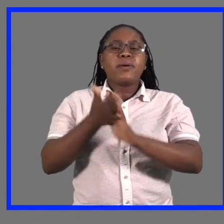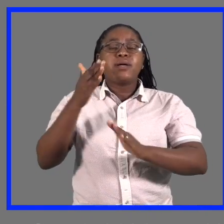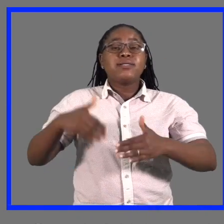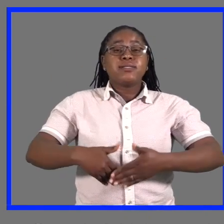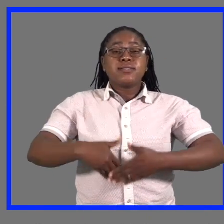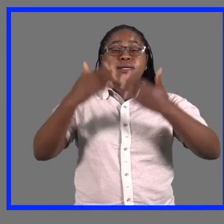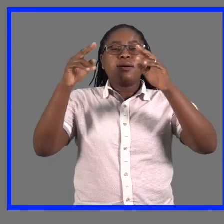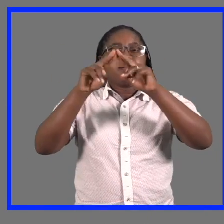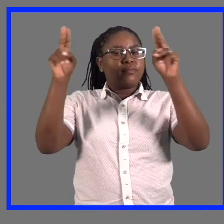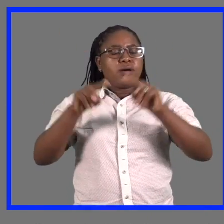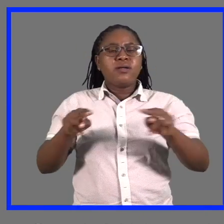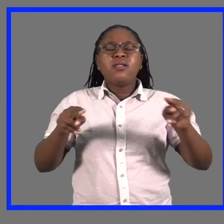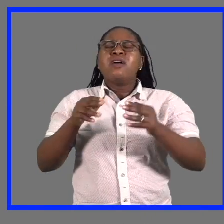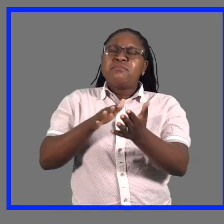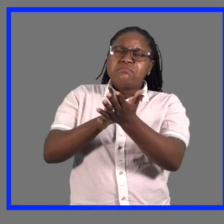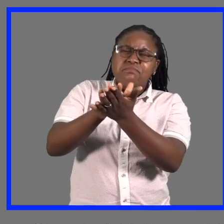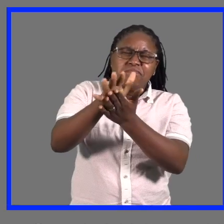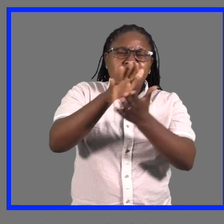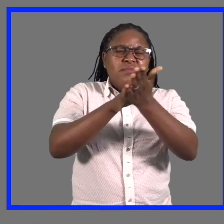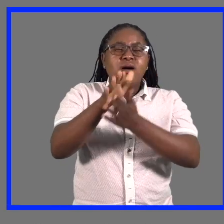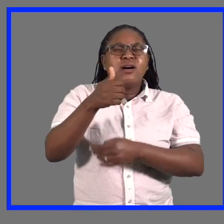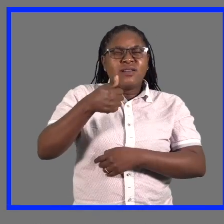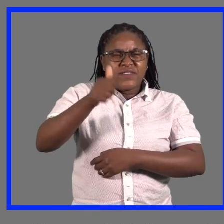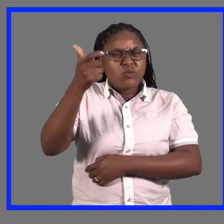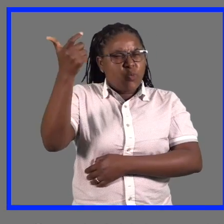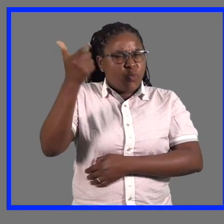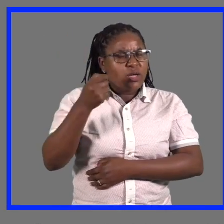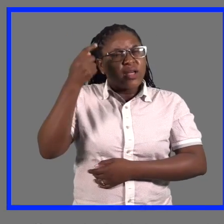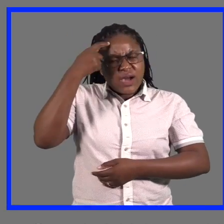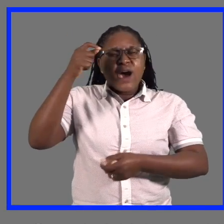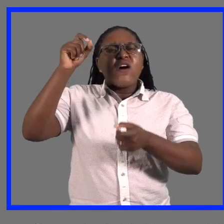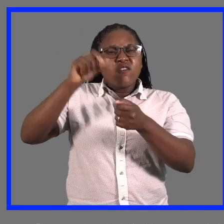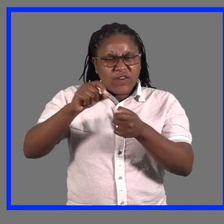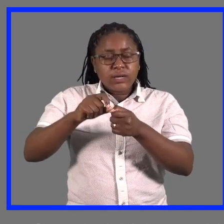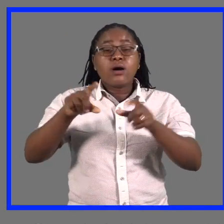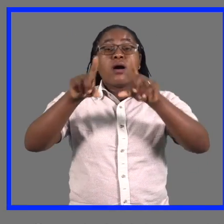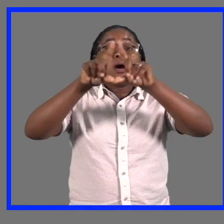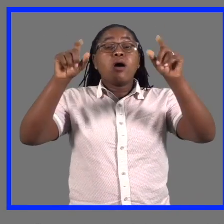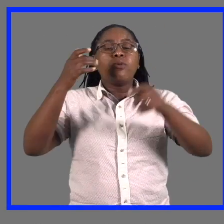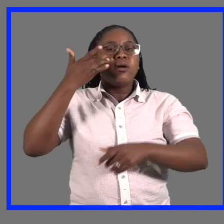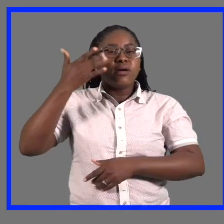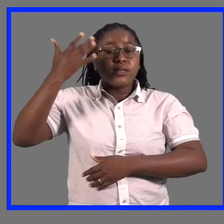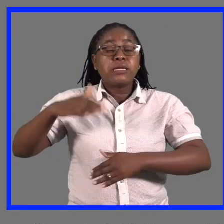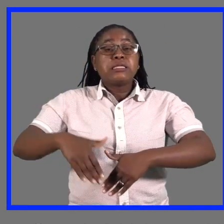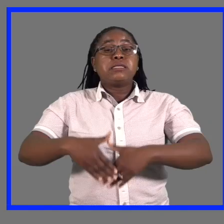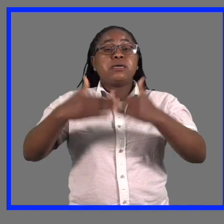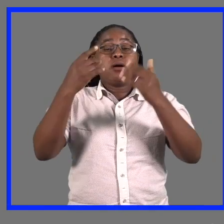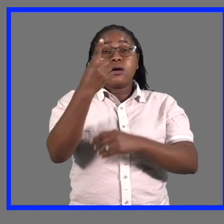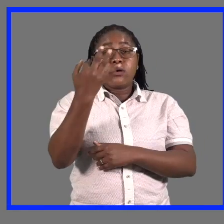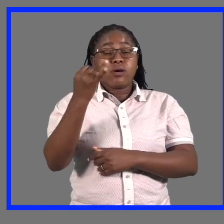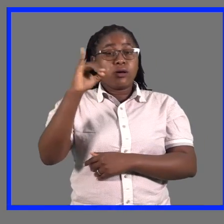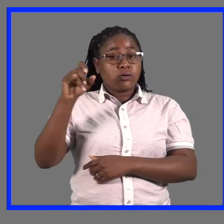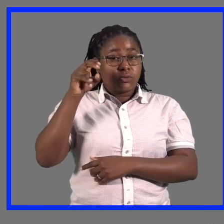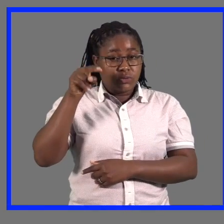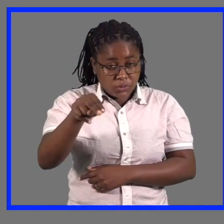foi feito na cidade da Beira por ocasião da comemoração do Dia Internacional de Concialização sobre o Albinismo,